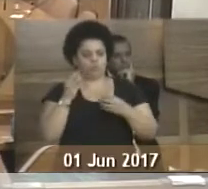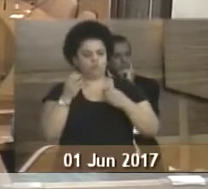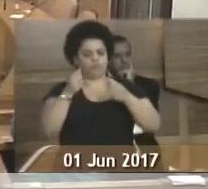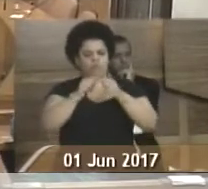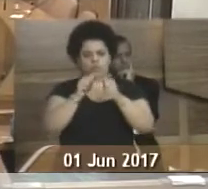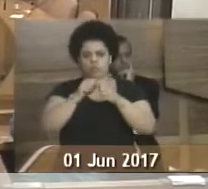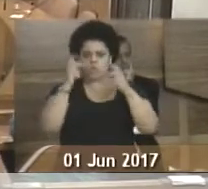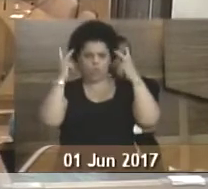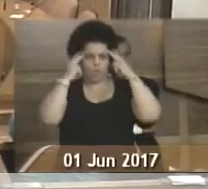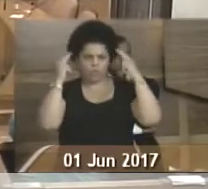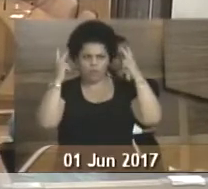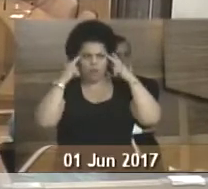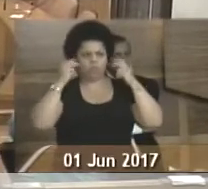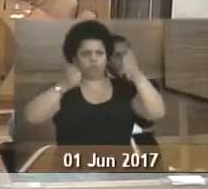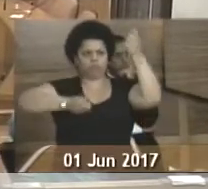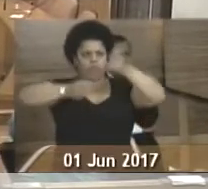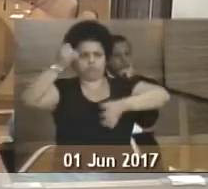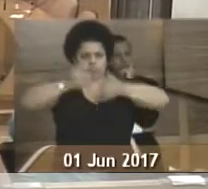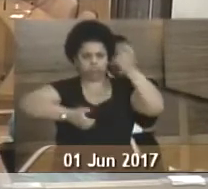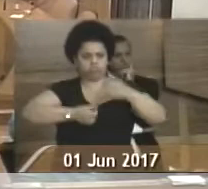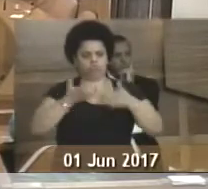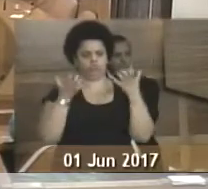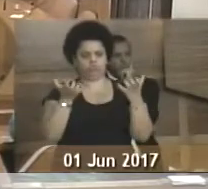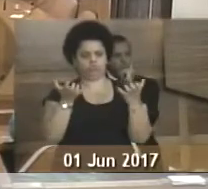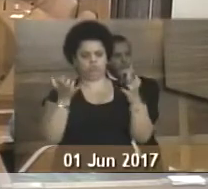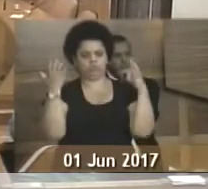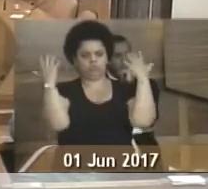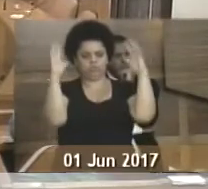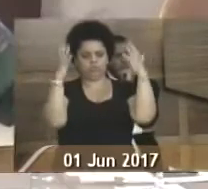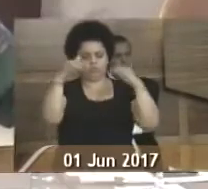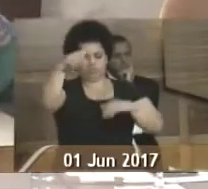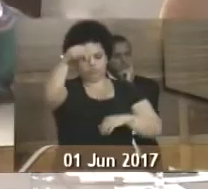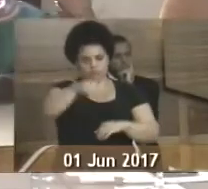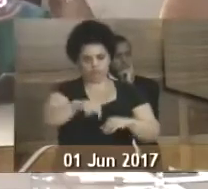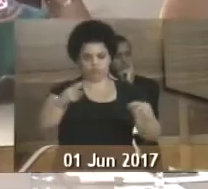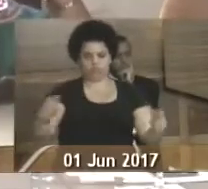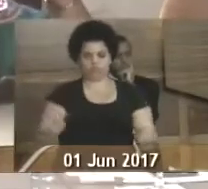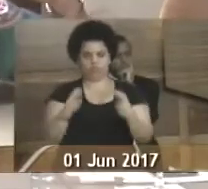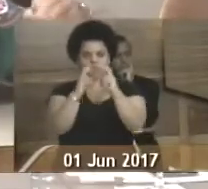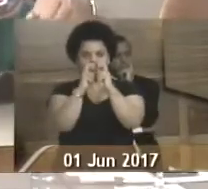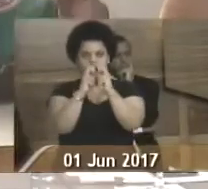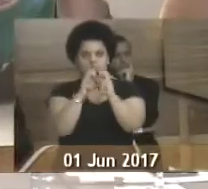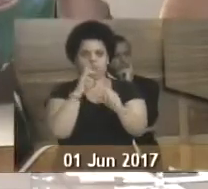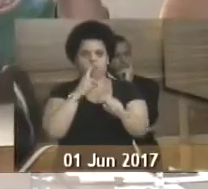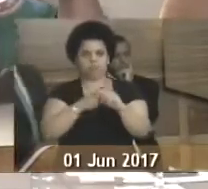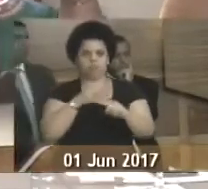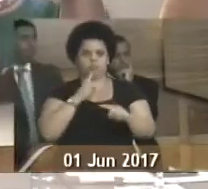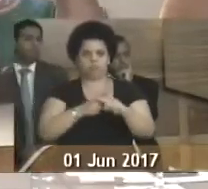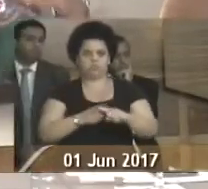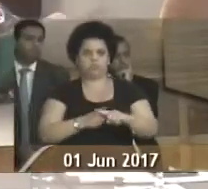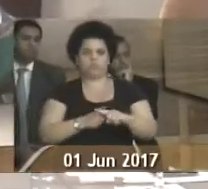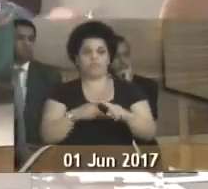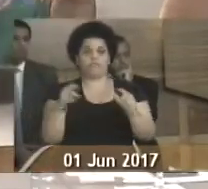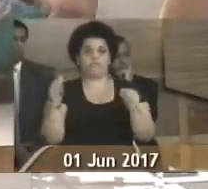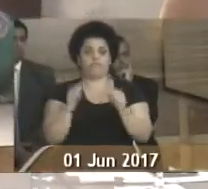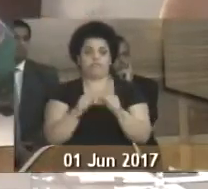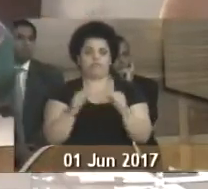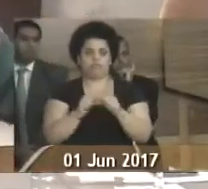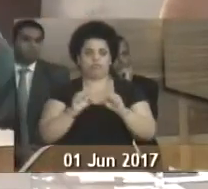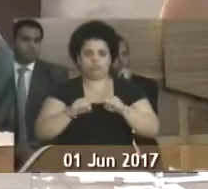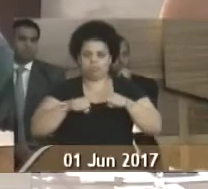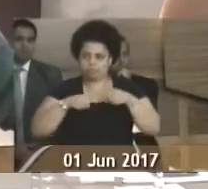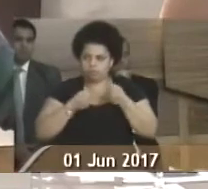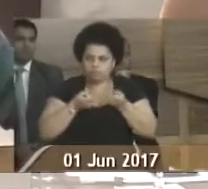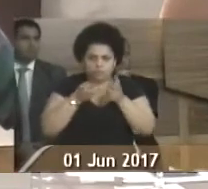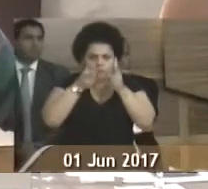secretários estivessem aqui. Então, eu parabenizo a essa casa por ter feito com o